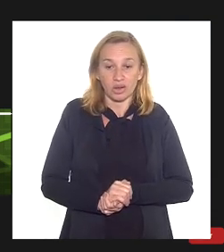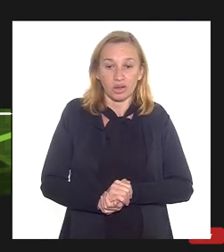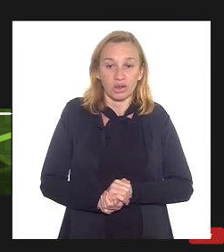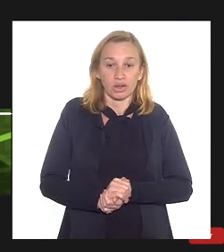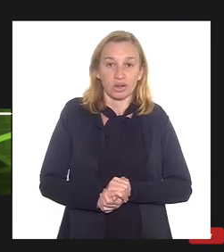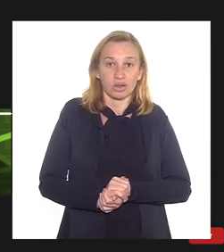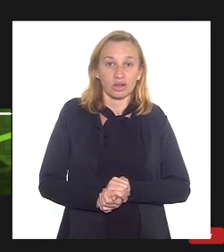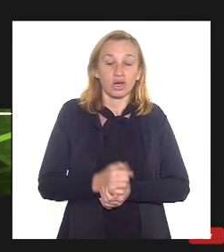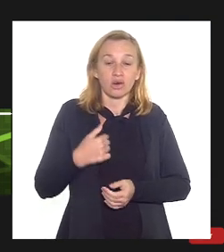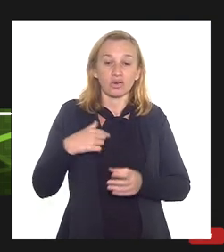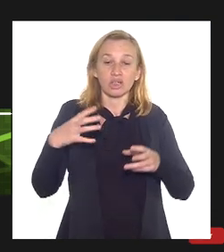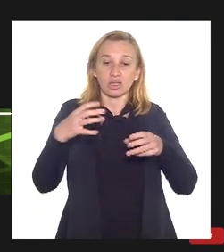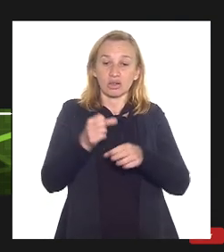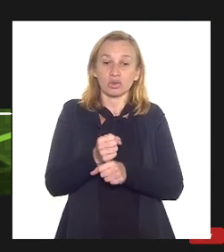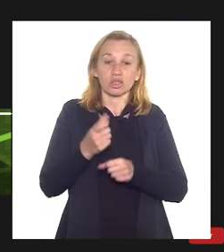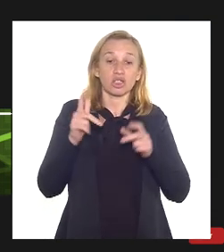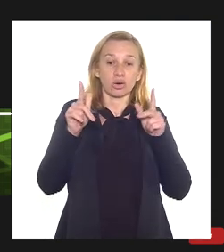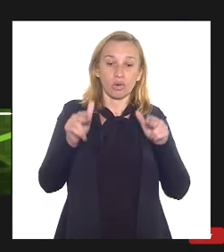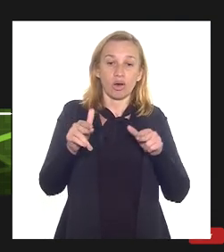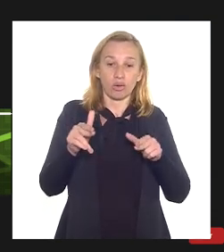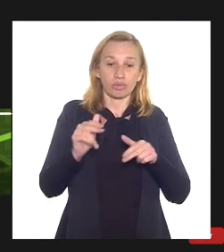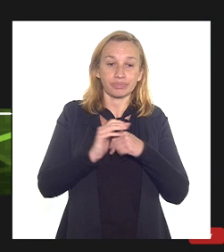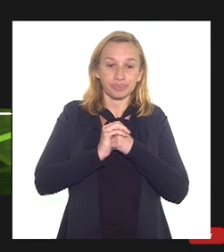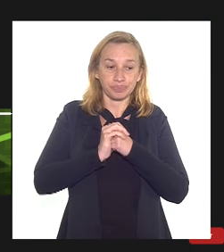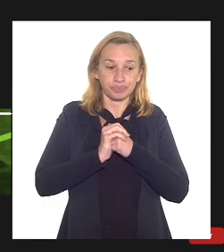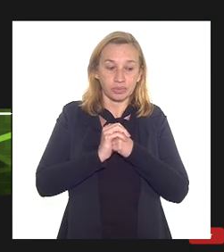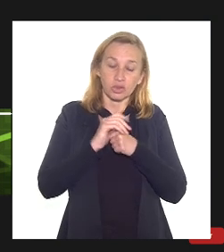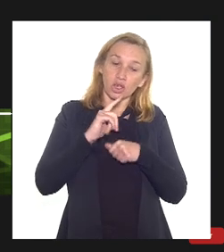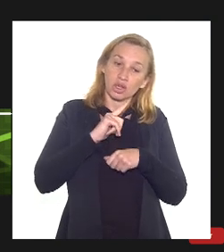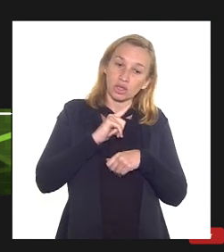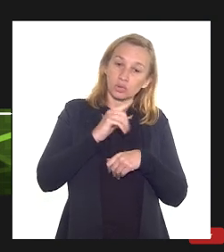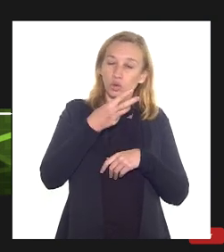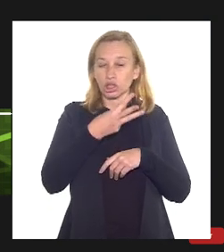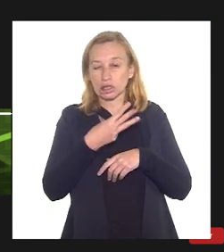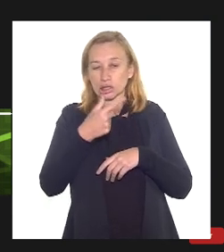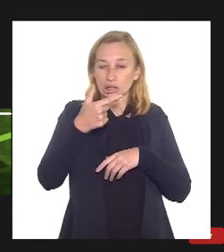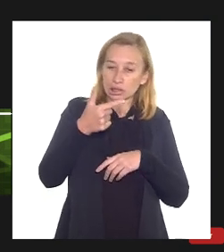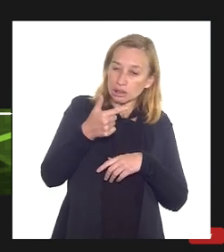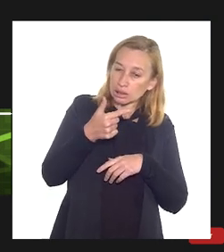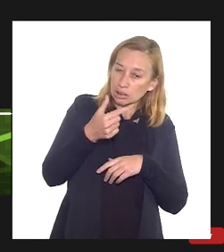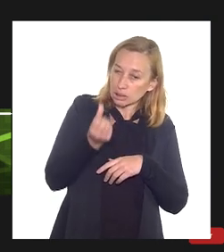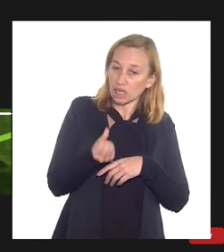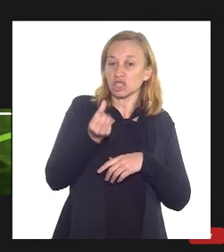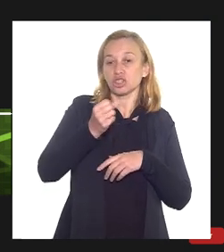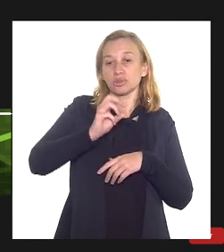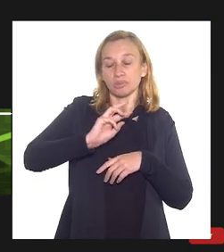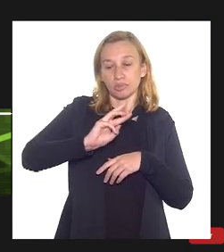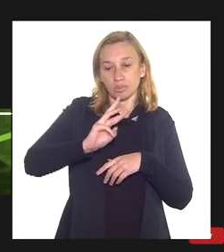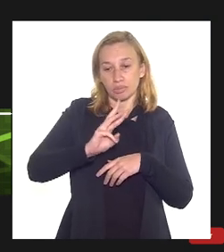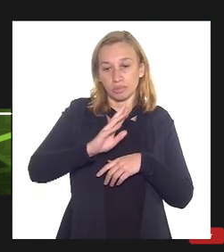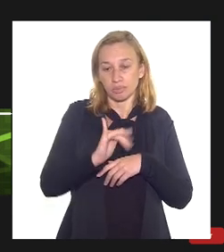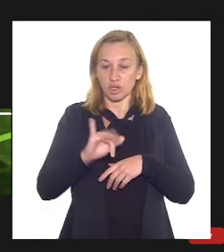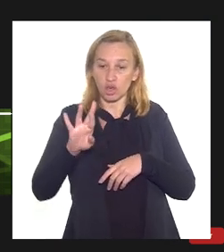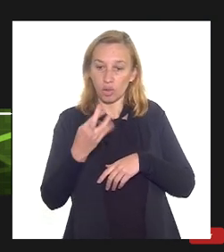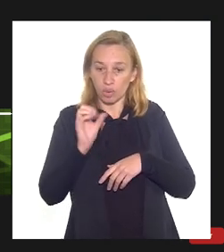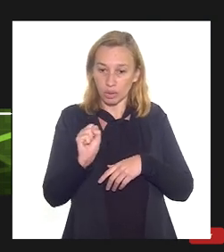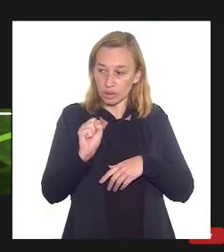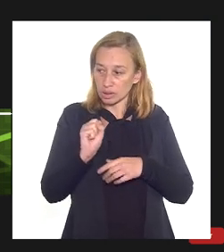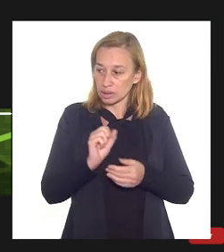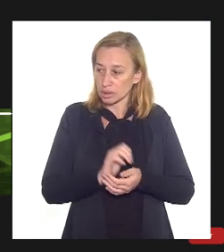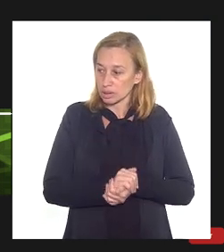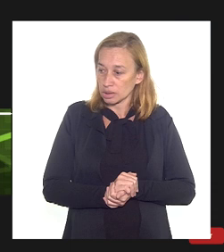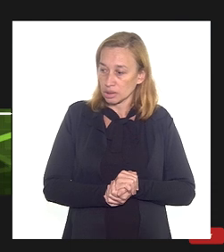mesma conta de tamanho que eu fiz eu tenho aí 36 bilhões se 40